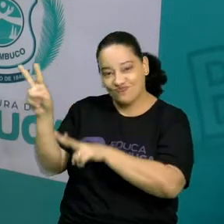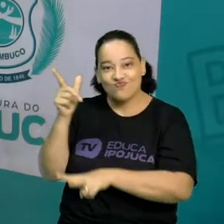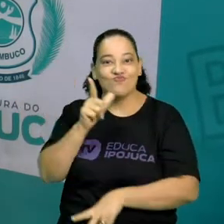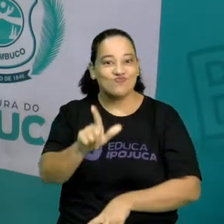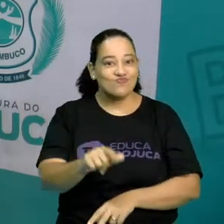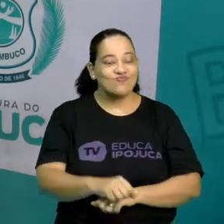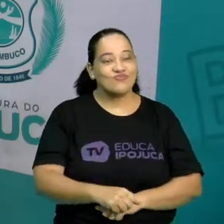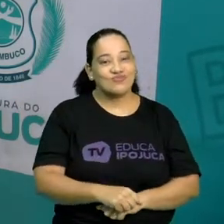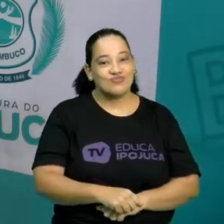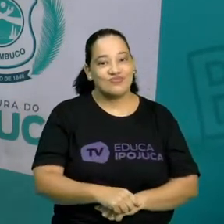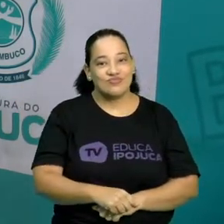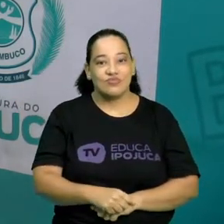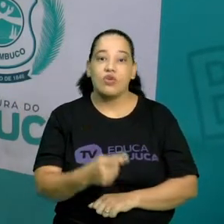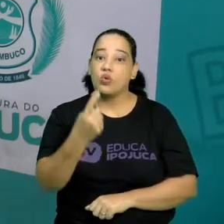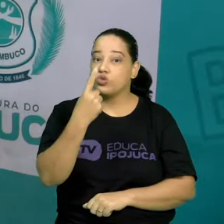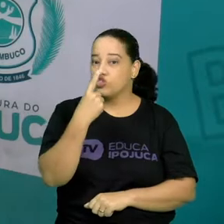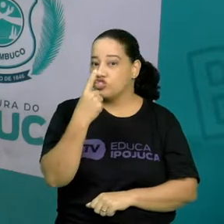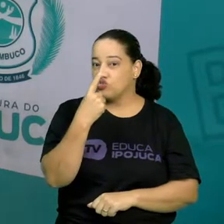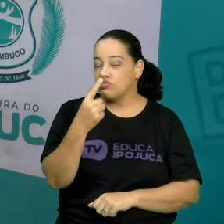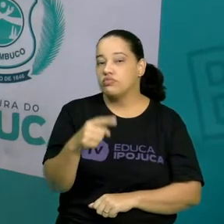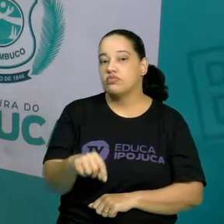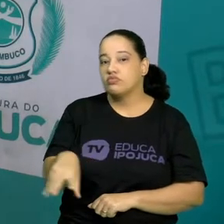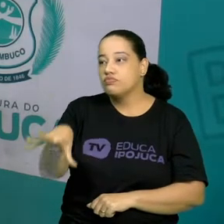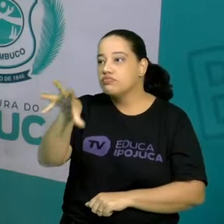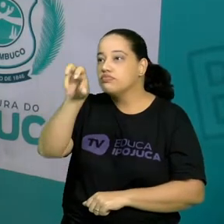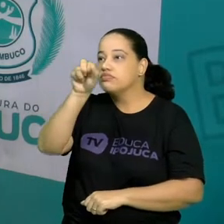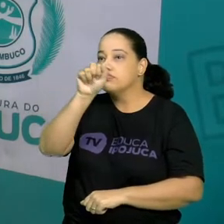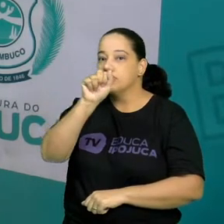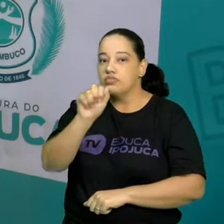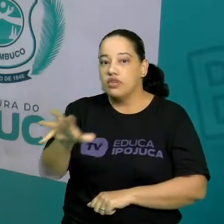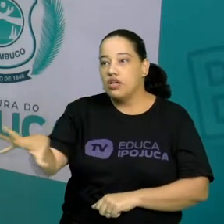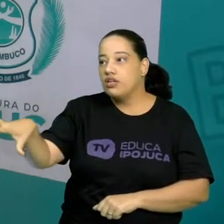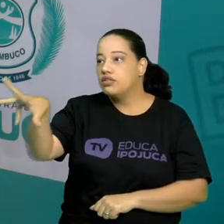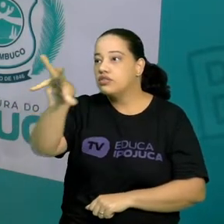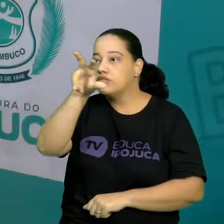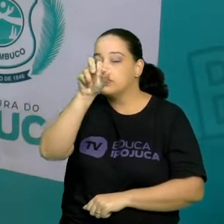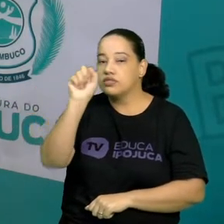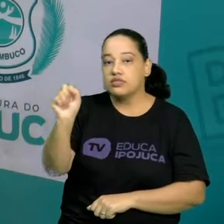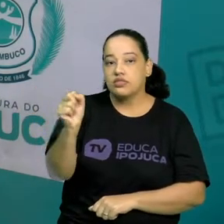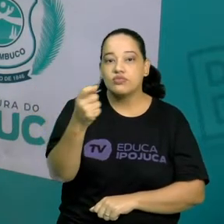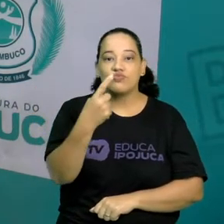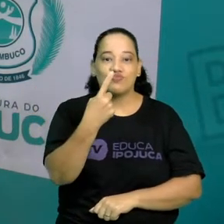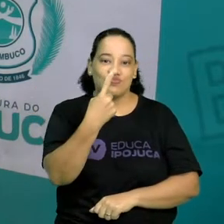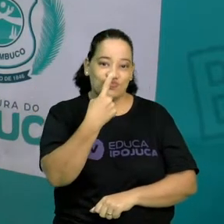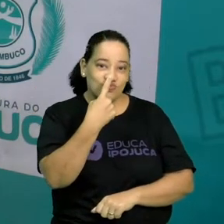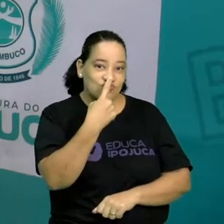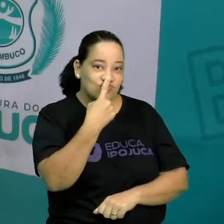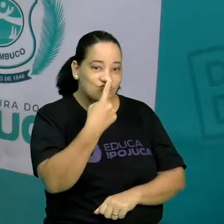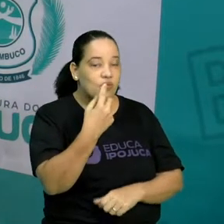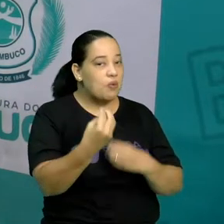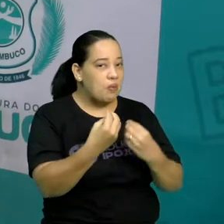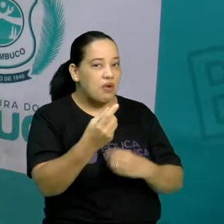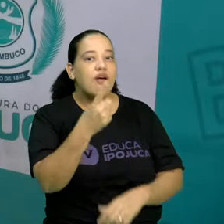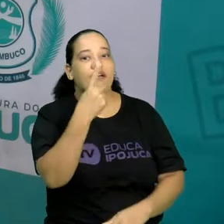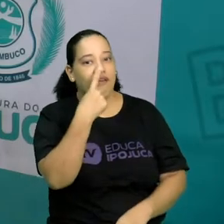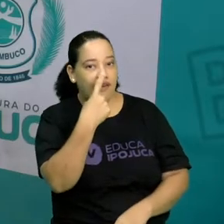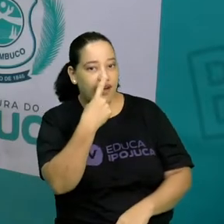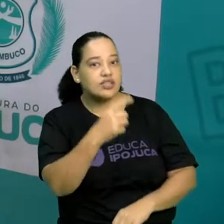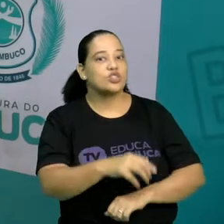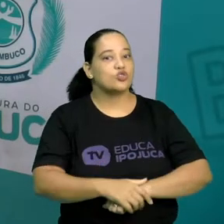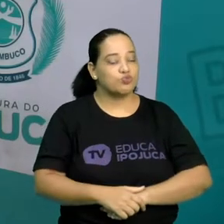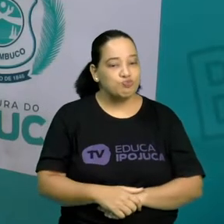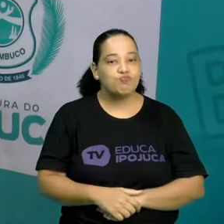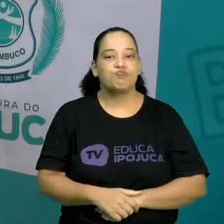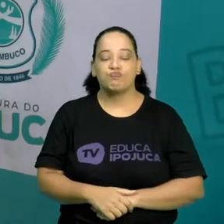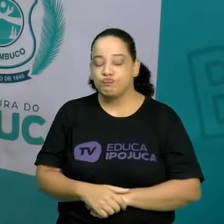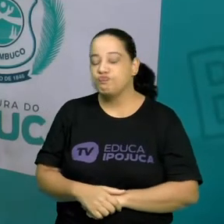E os cheiros? Nós percebemos o cheiro através de quê? Do nariz.